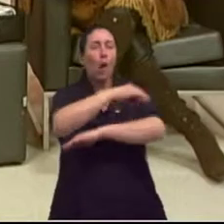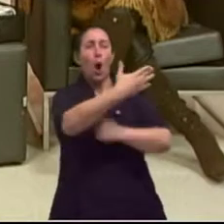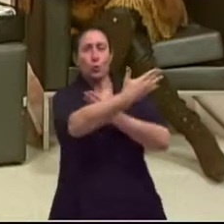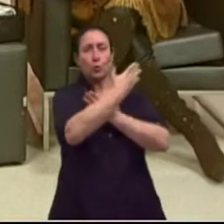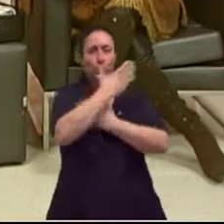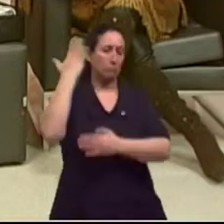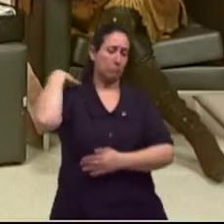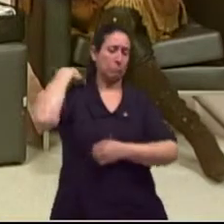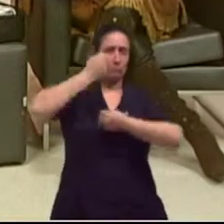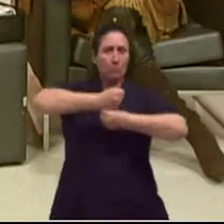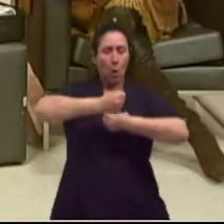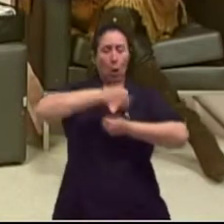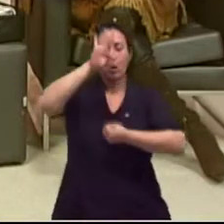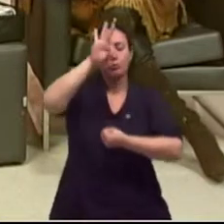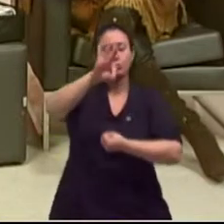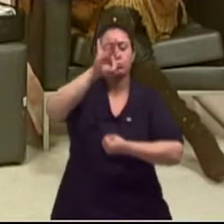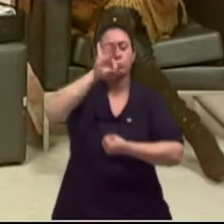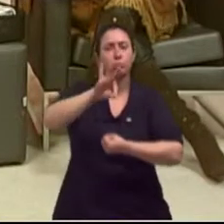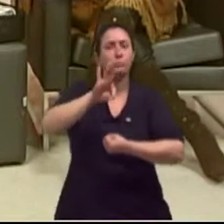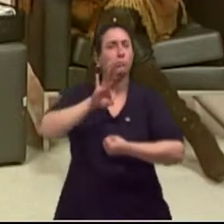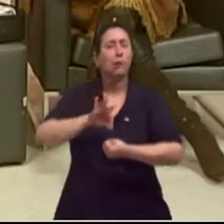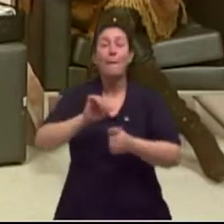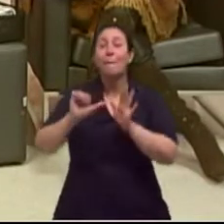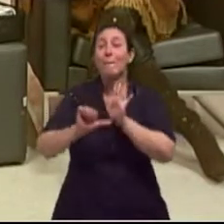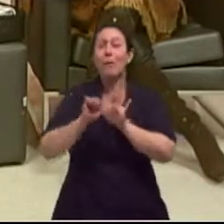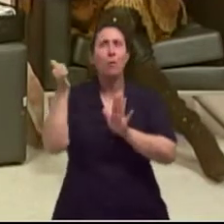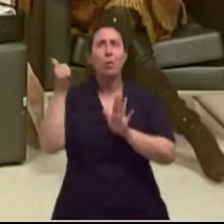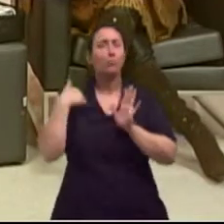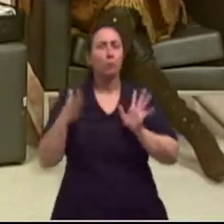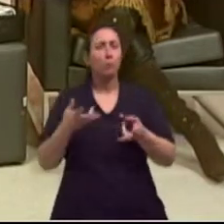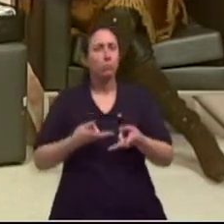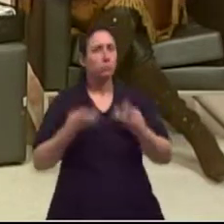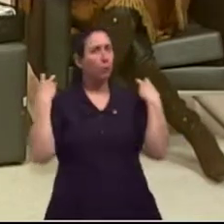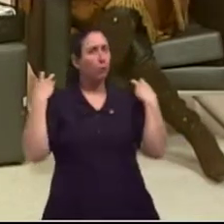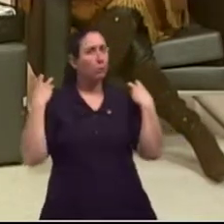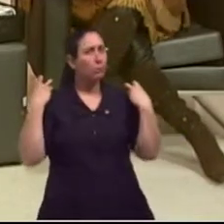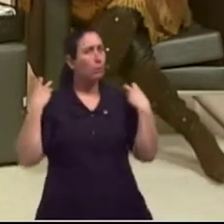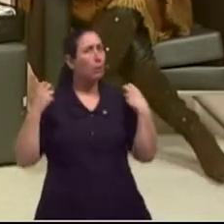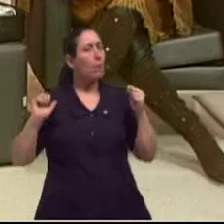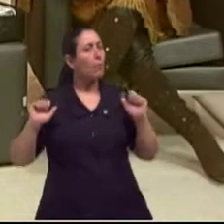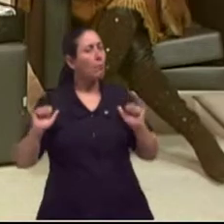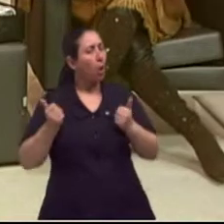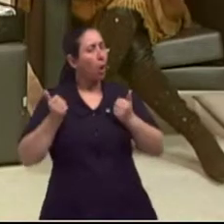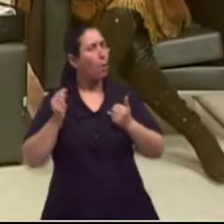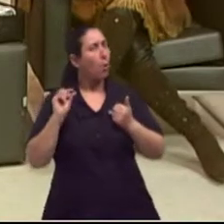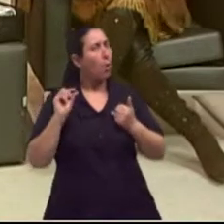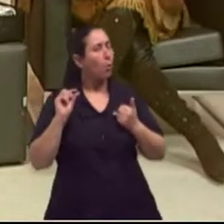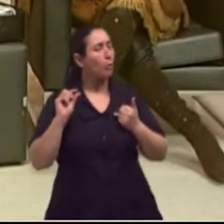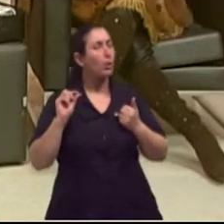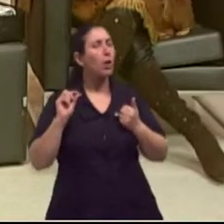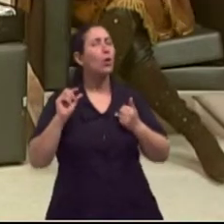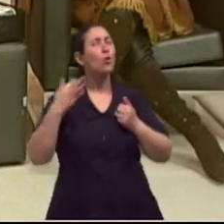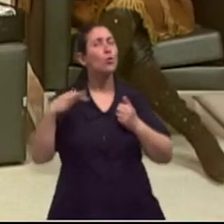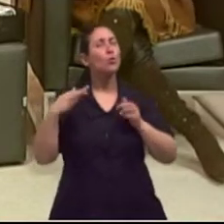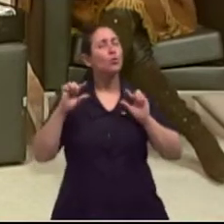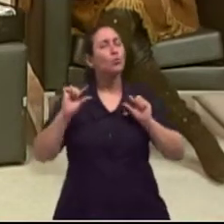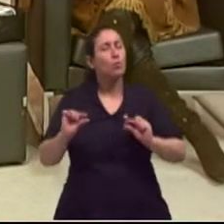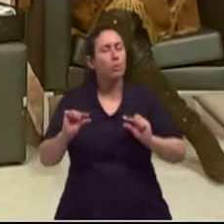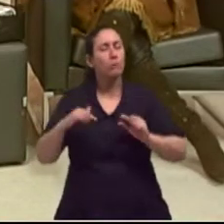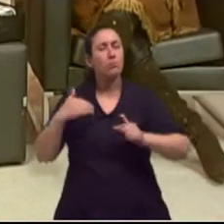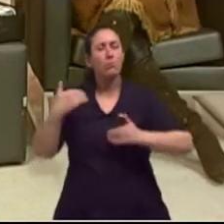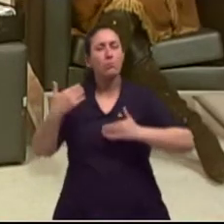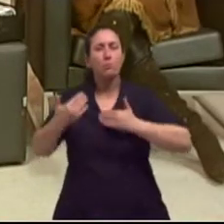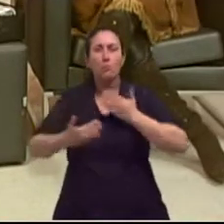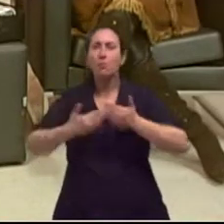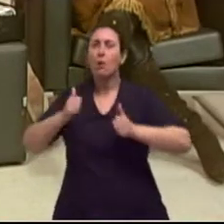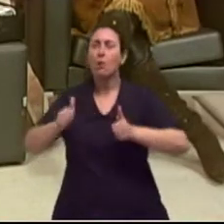por experiência própria, já na primeira sessão se nota que flui. Alguma coisa flui, a dor diminui e alguma coisa flui.